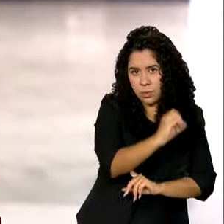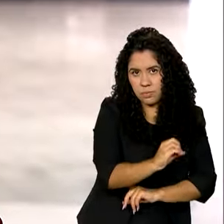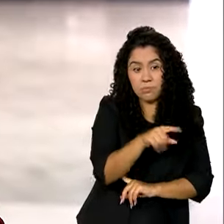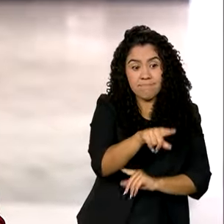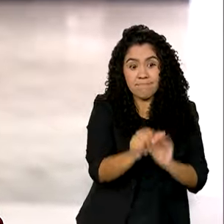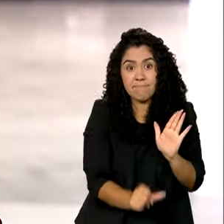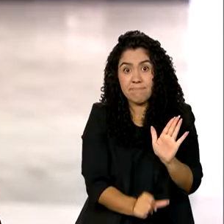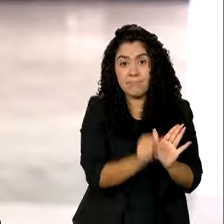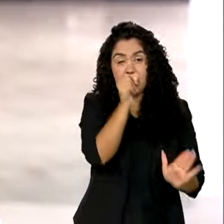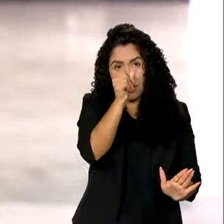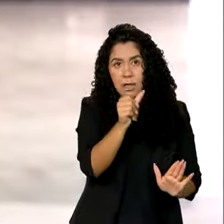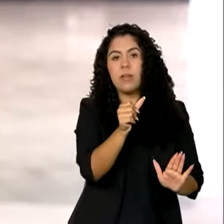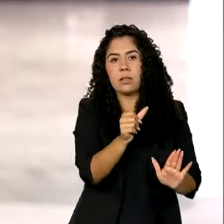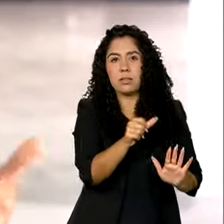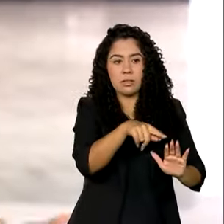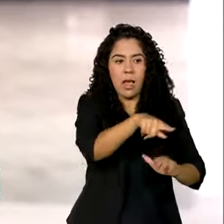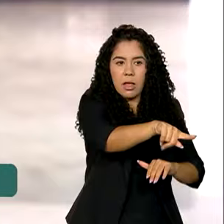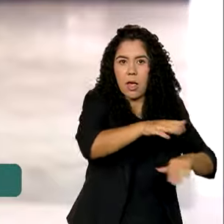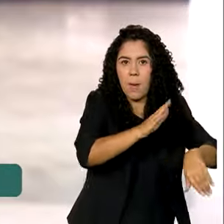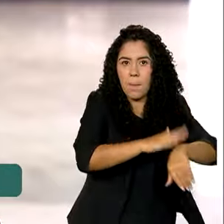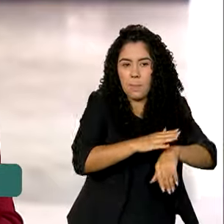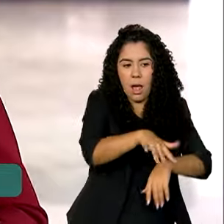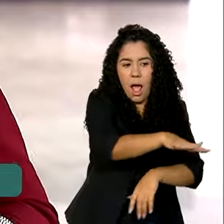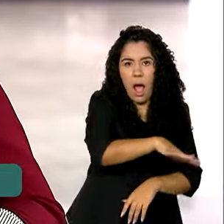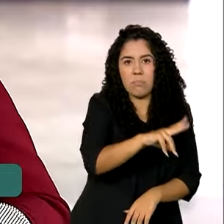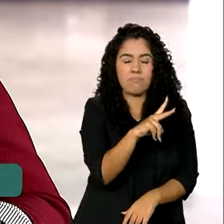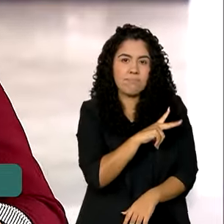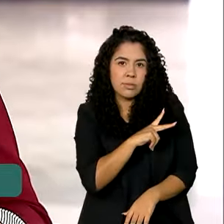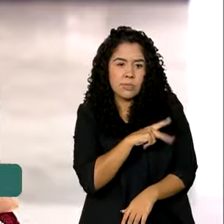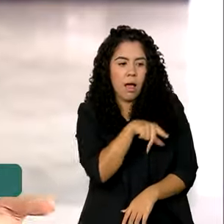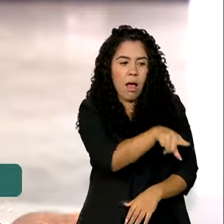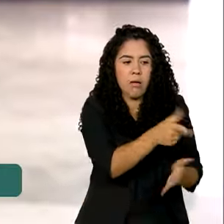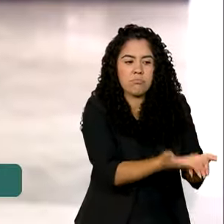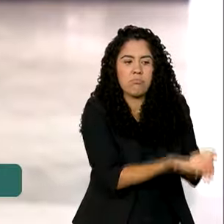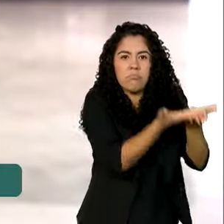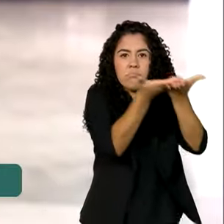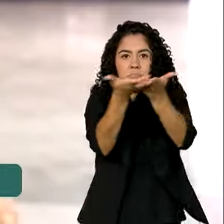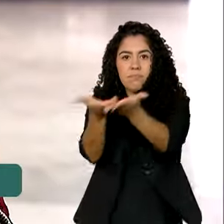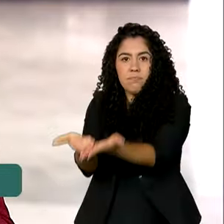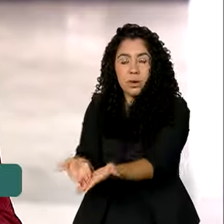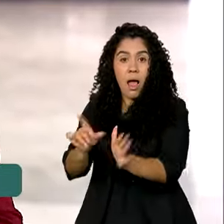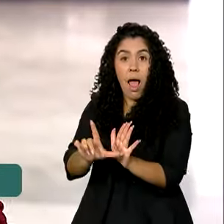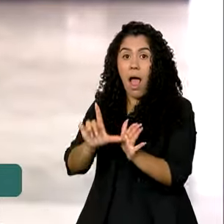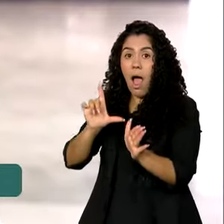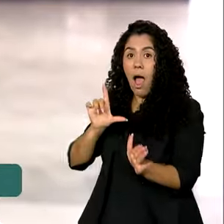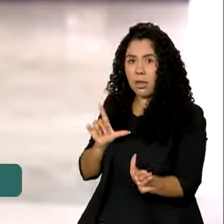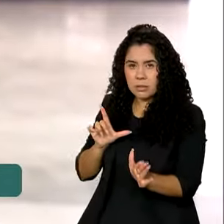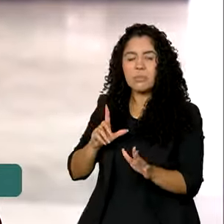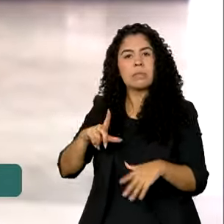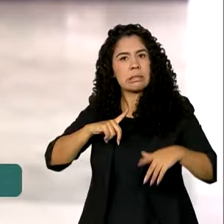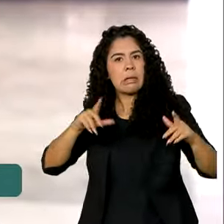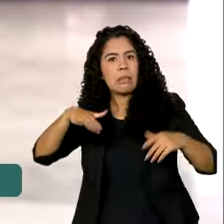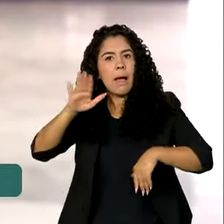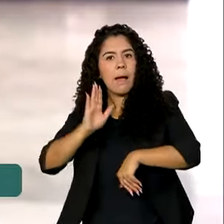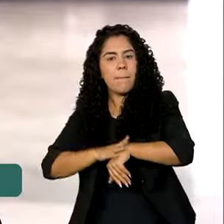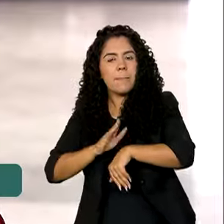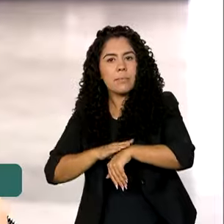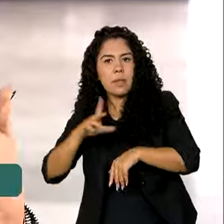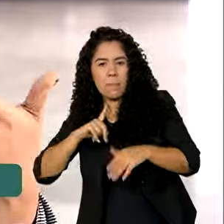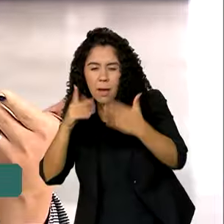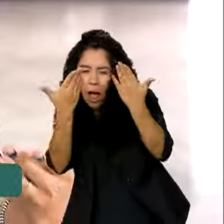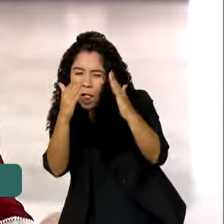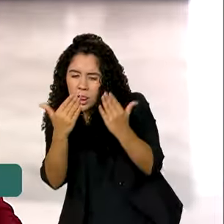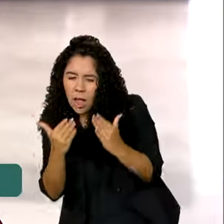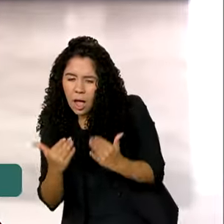vez que as recomendações do setor privado são apresentadas de forma antecipada, permitindo mais tempo para análise